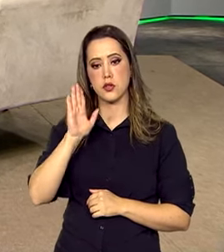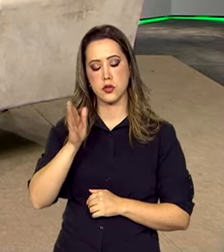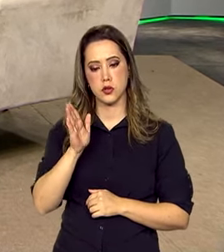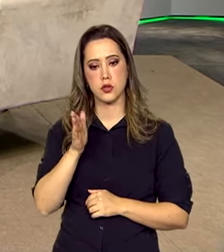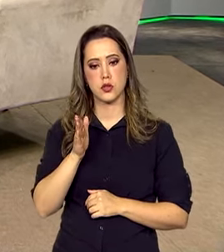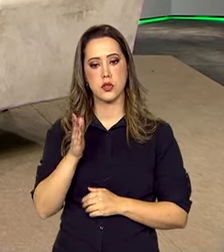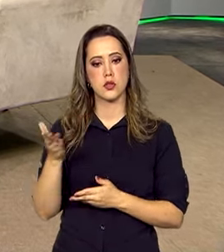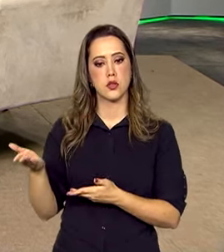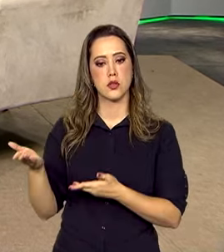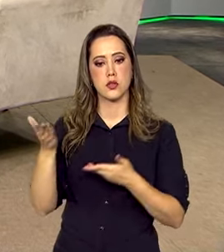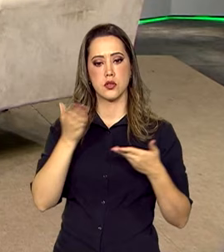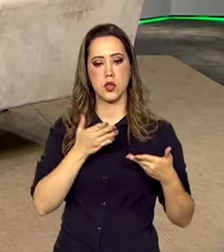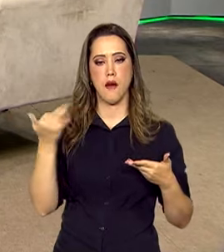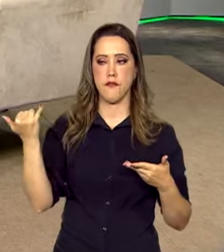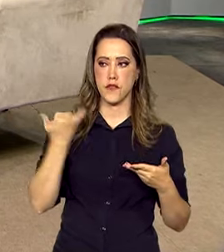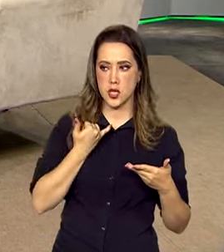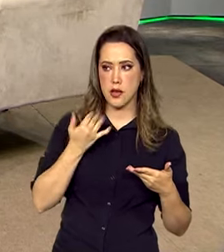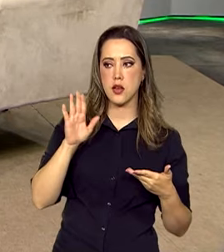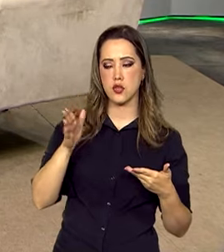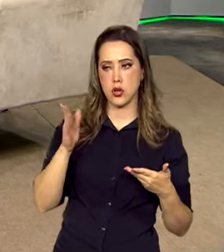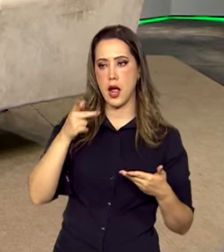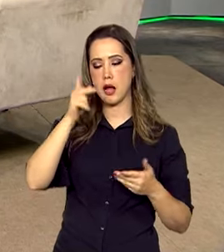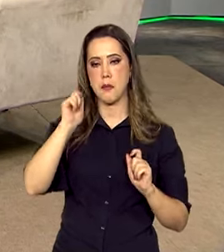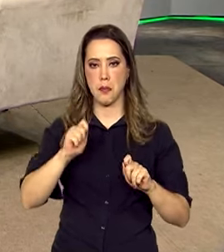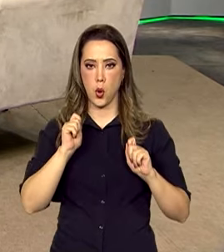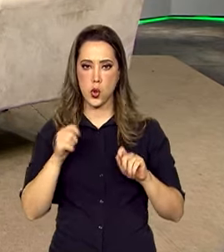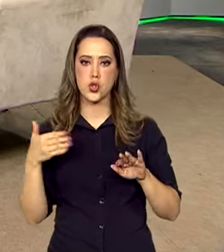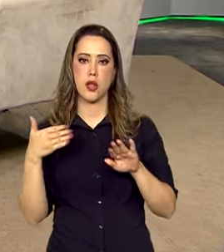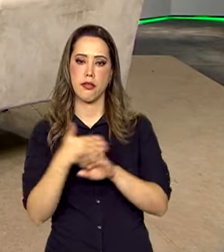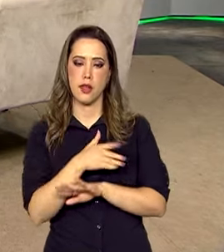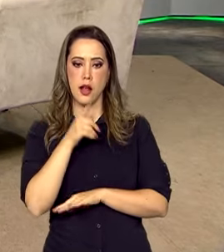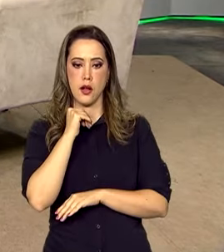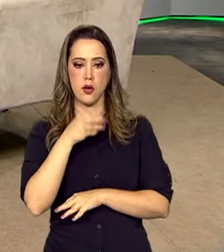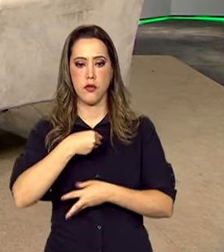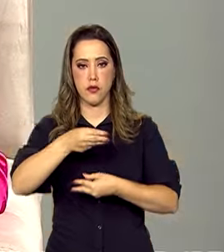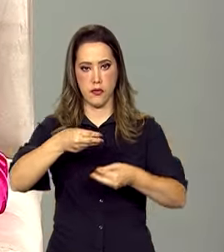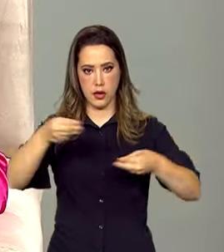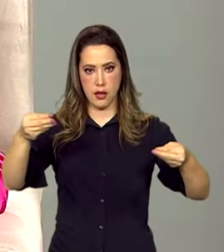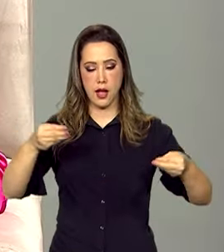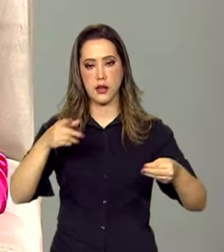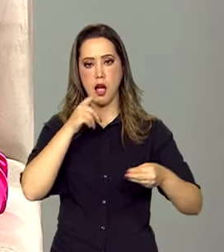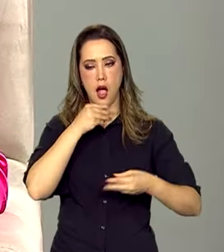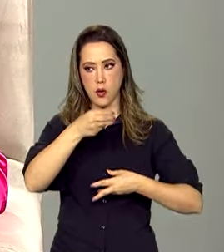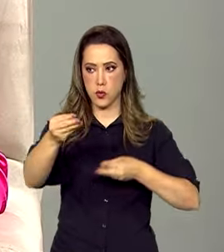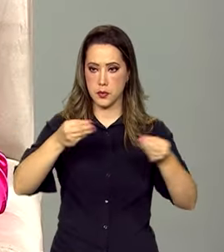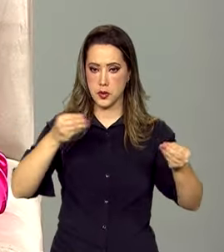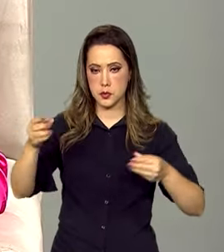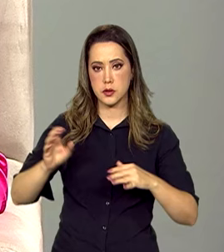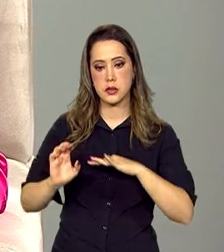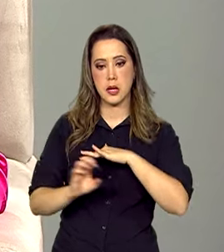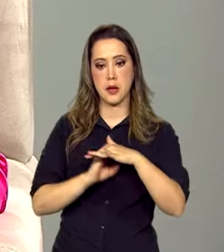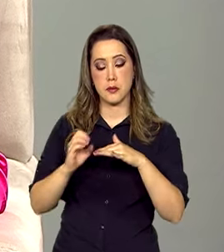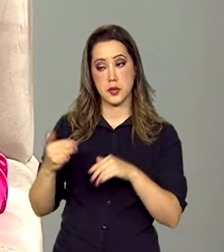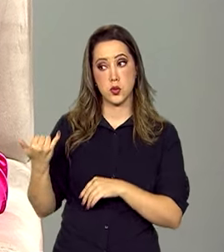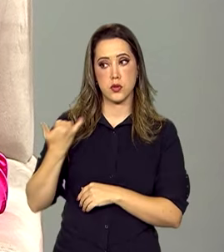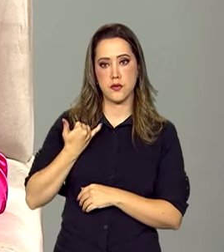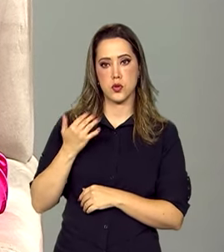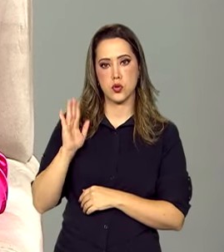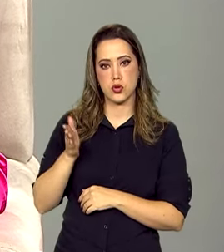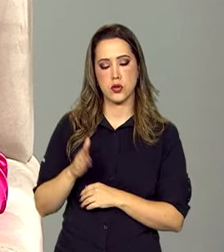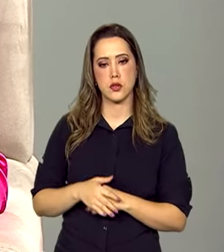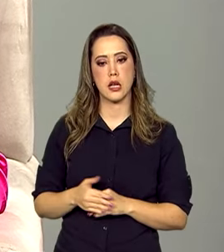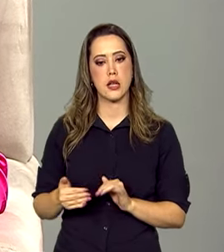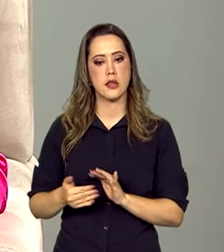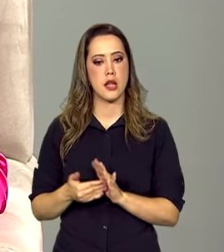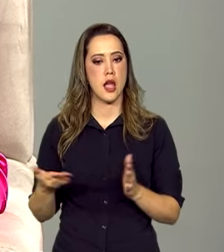recebemos notícias que as pessoas entraram com água, foi distribuído água lá dentro. A empresa nos disse isso e